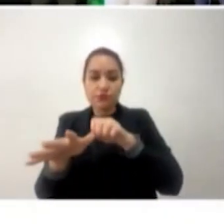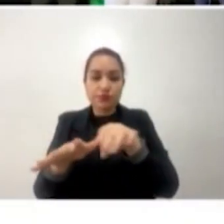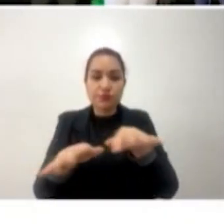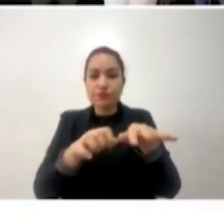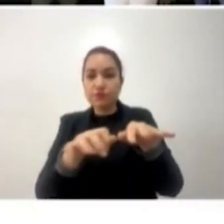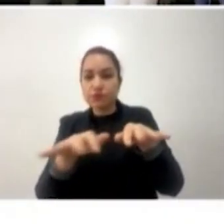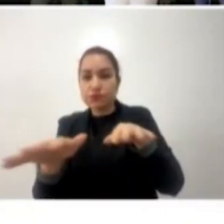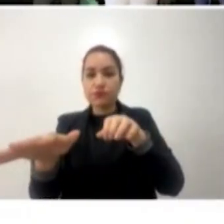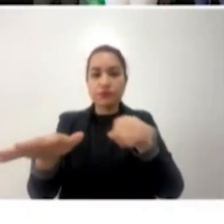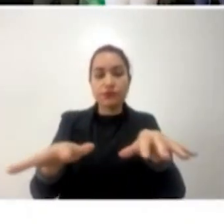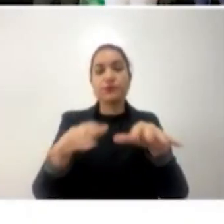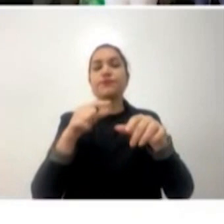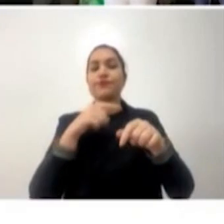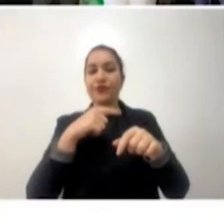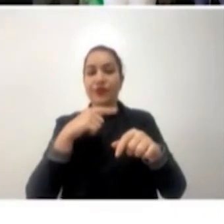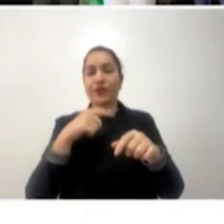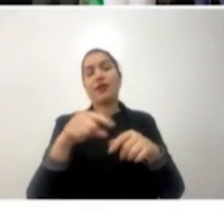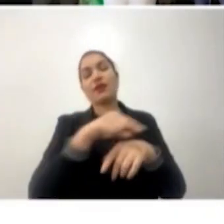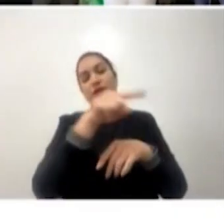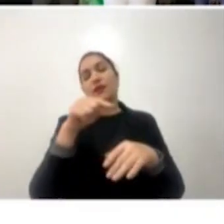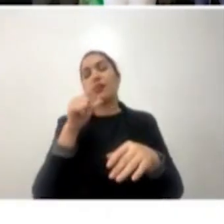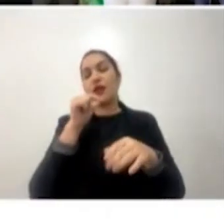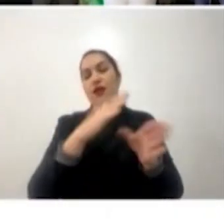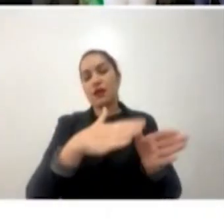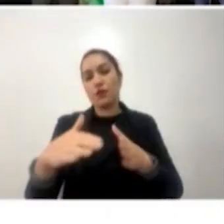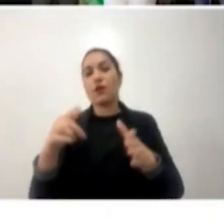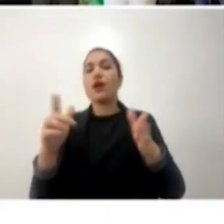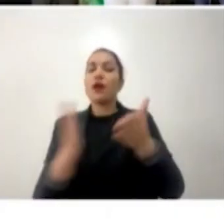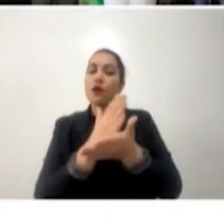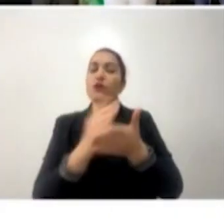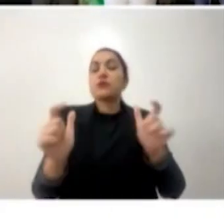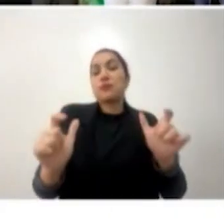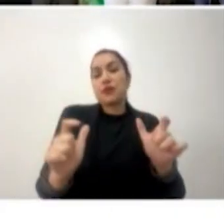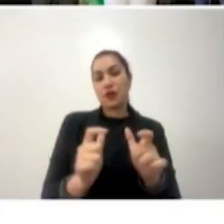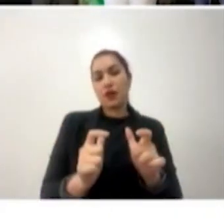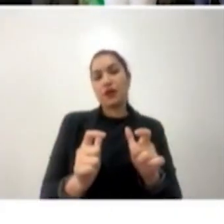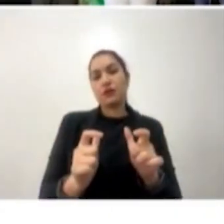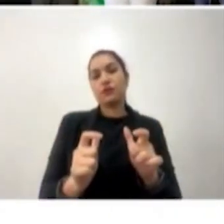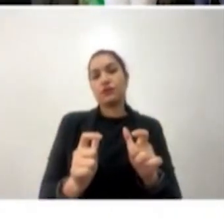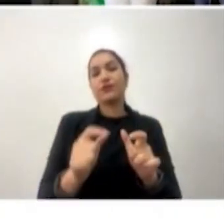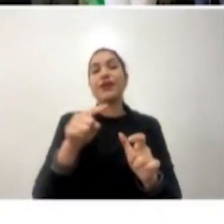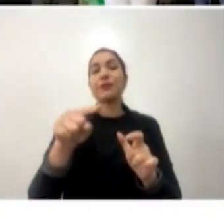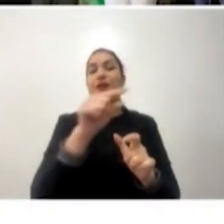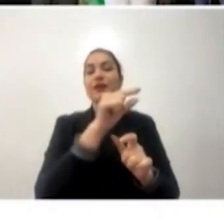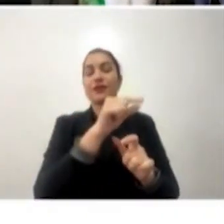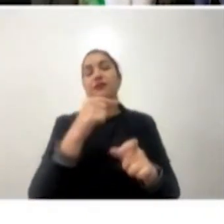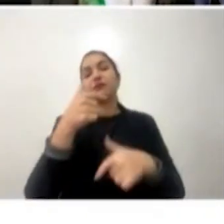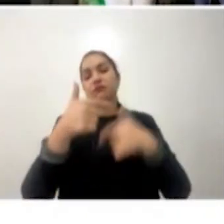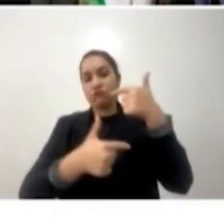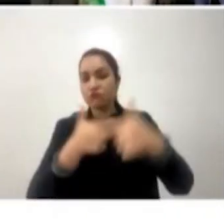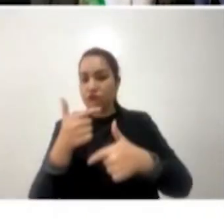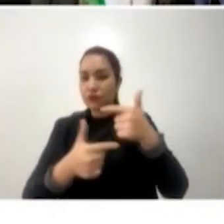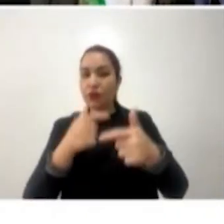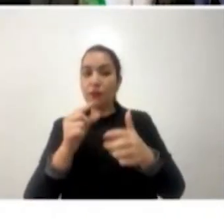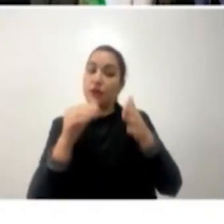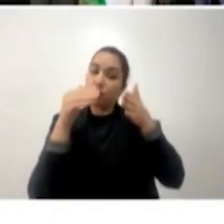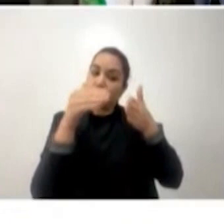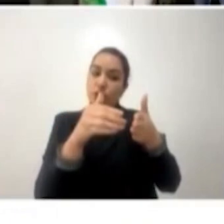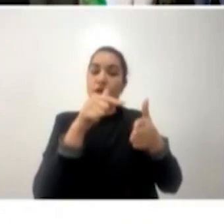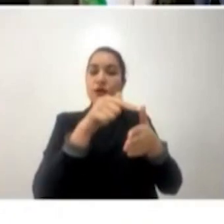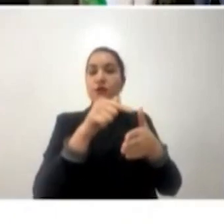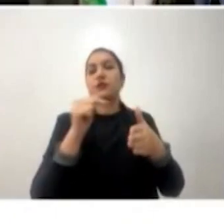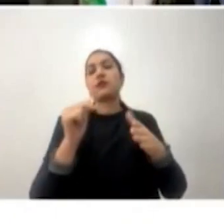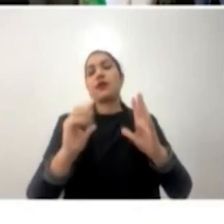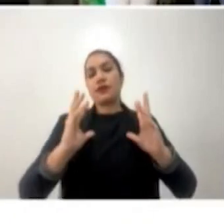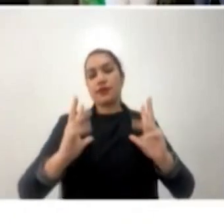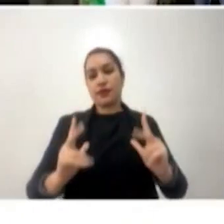caracterizam como recursos hídricos de pequeno porte e que a sua intervenção pontual ali, ela significa uma